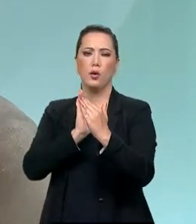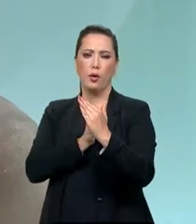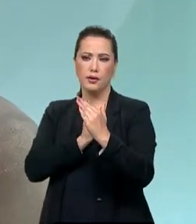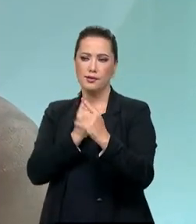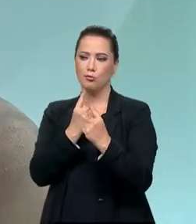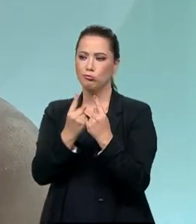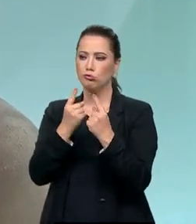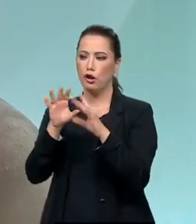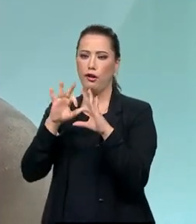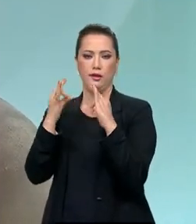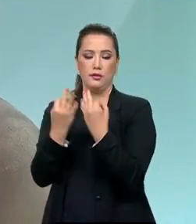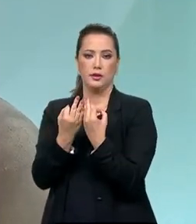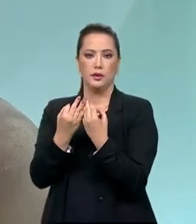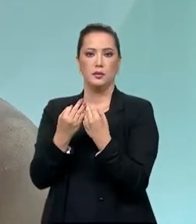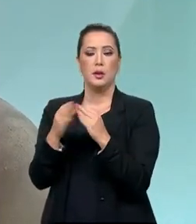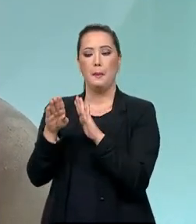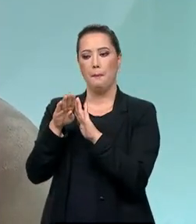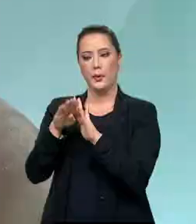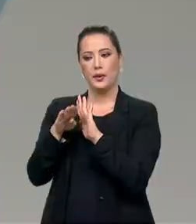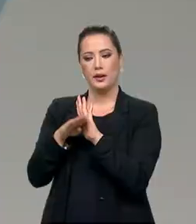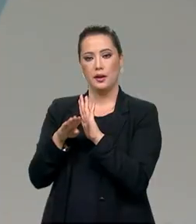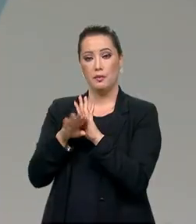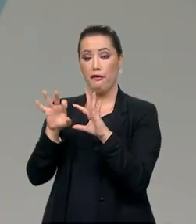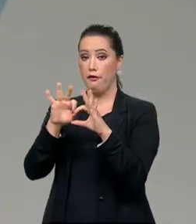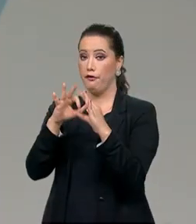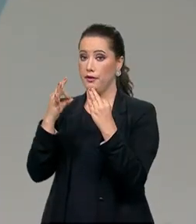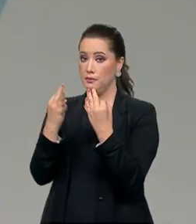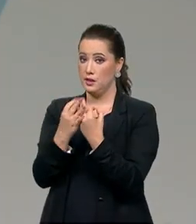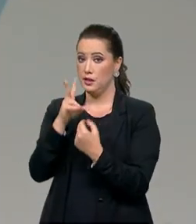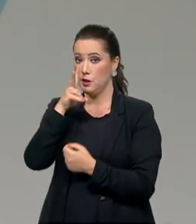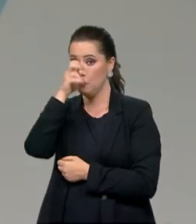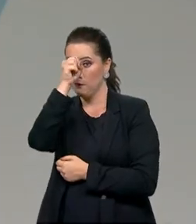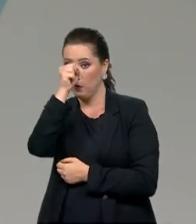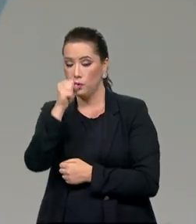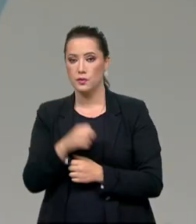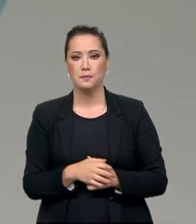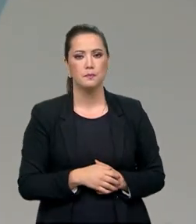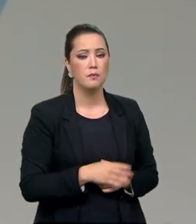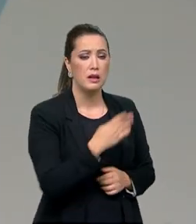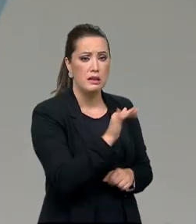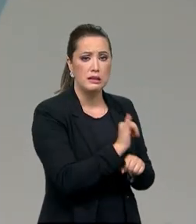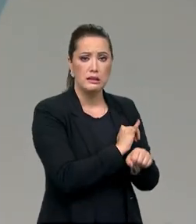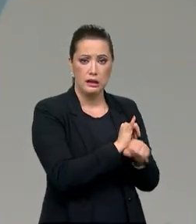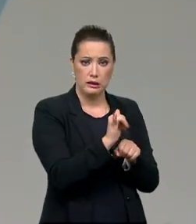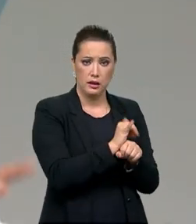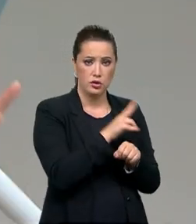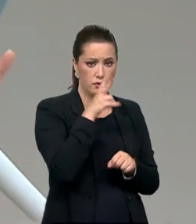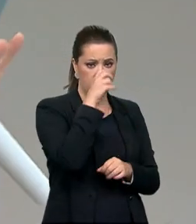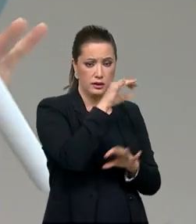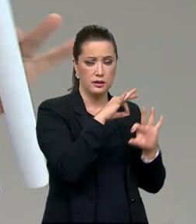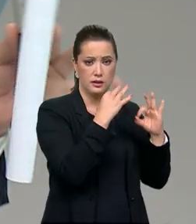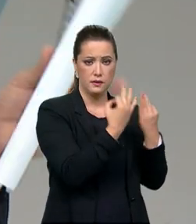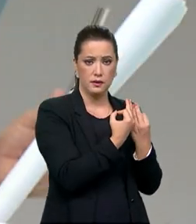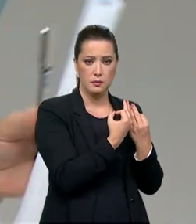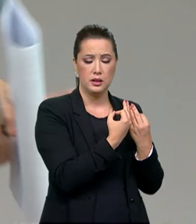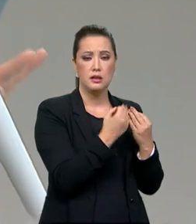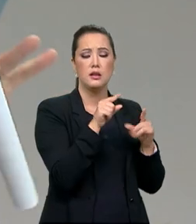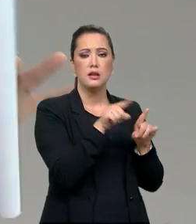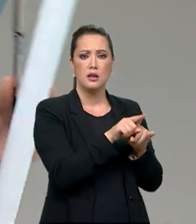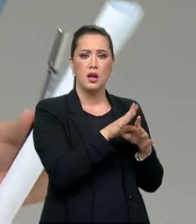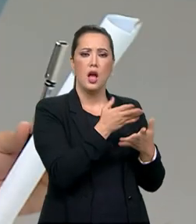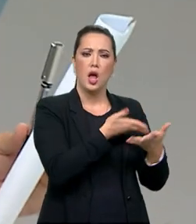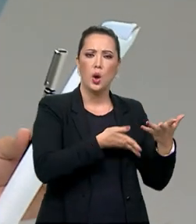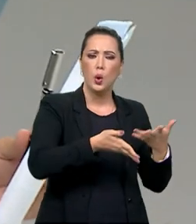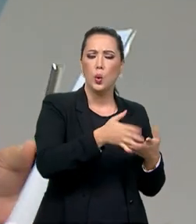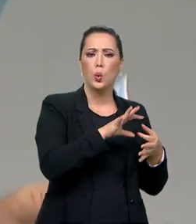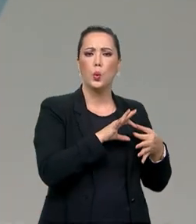desse programa Famílias Fortes. E a Estratégia Nacional de Fortalecimento dos Vínculos Familiares, ela abarca,